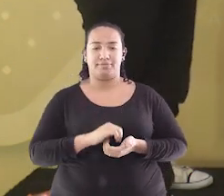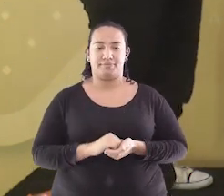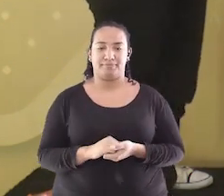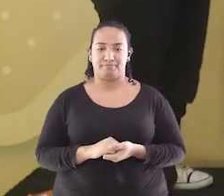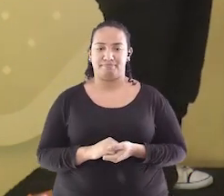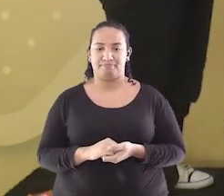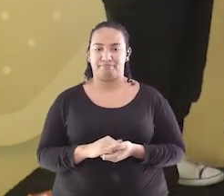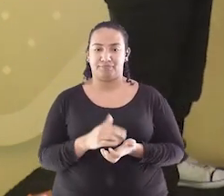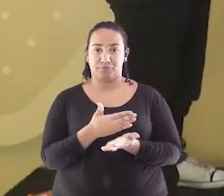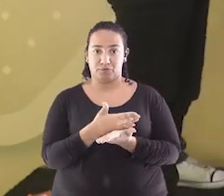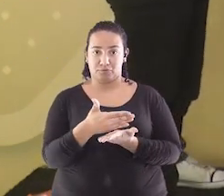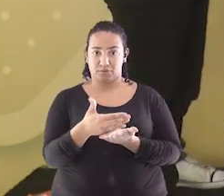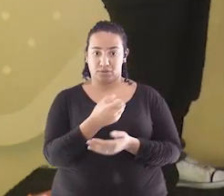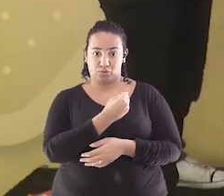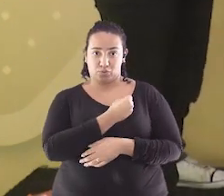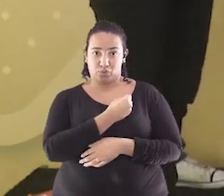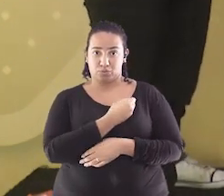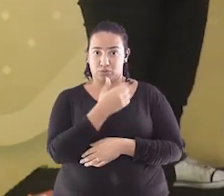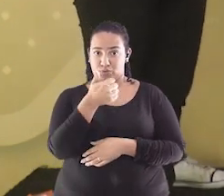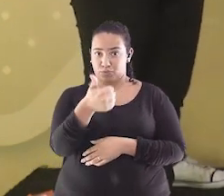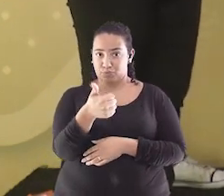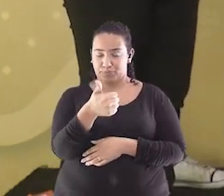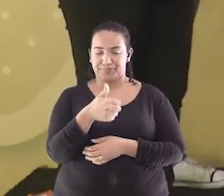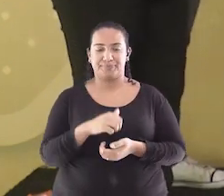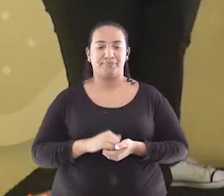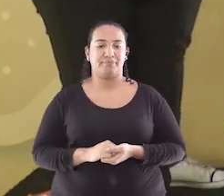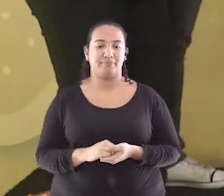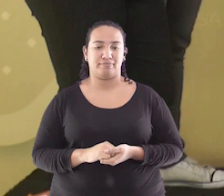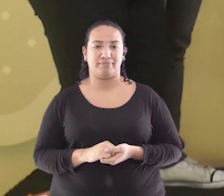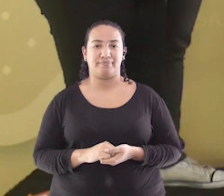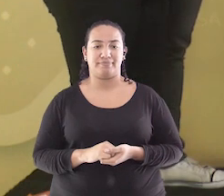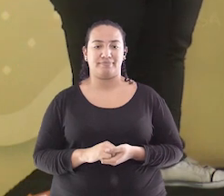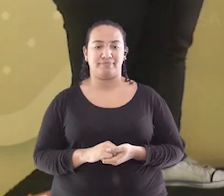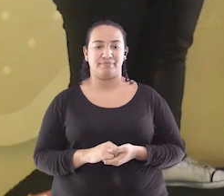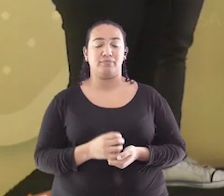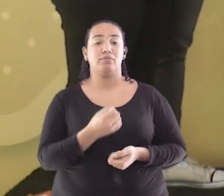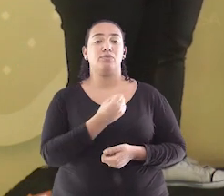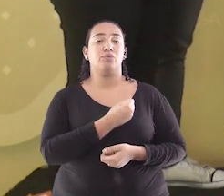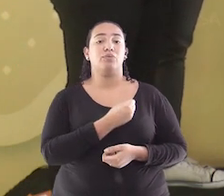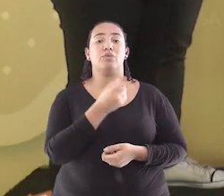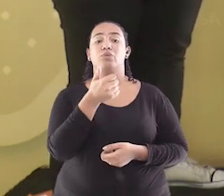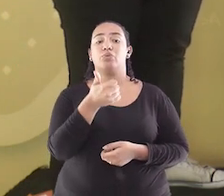começar com o número 1? Muito bem! Envelope número 1